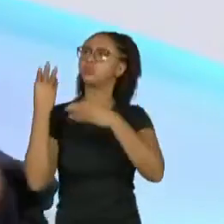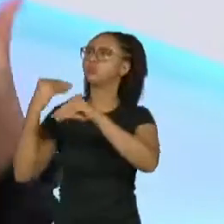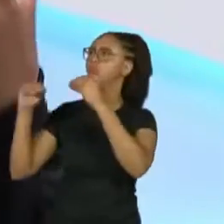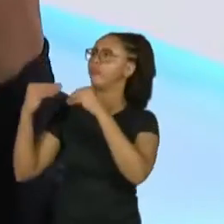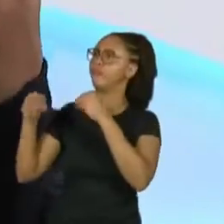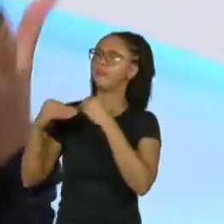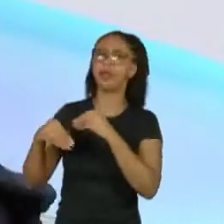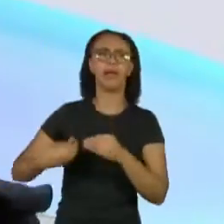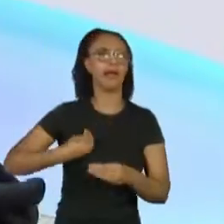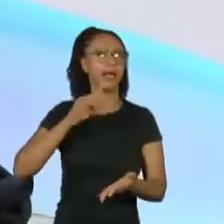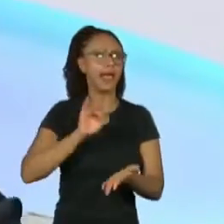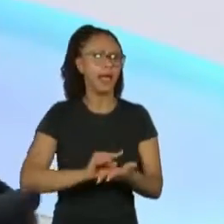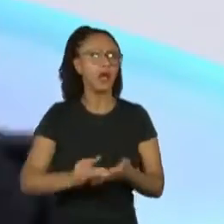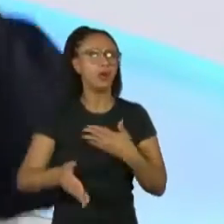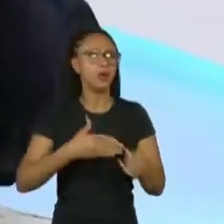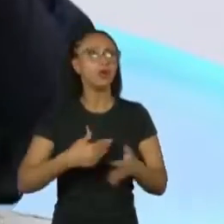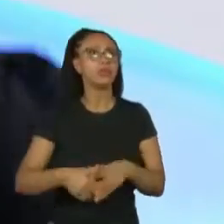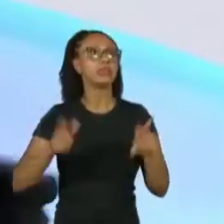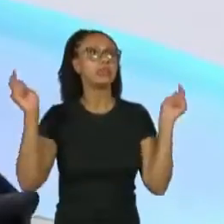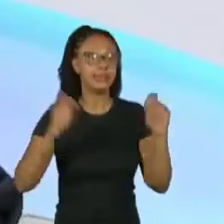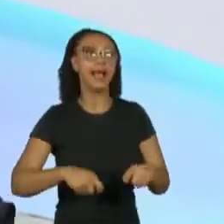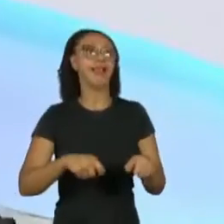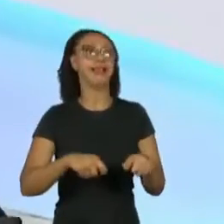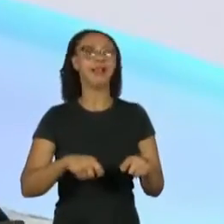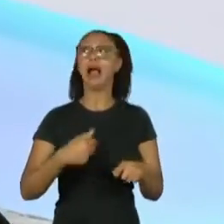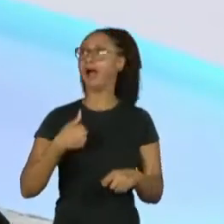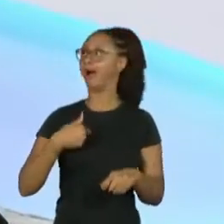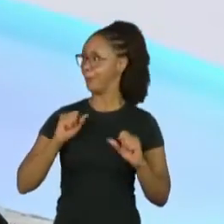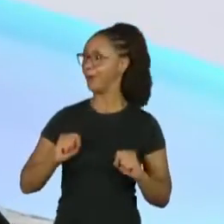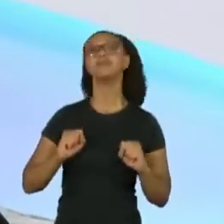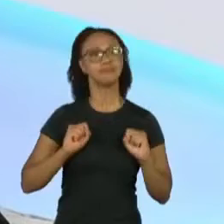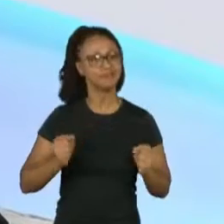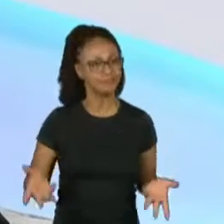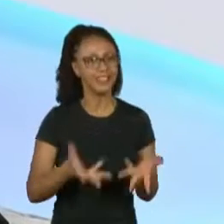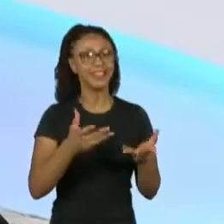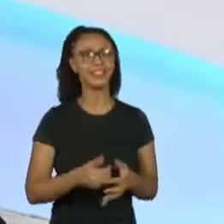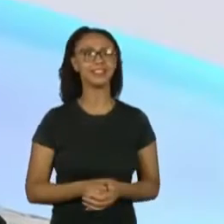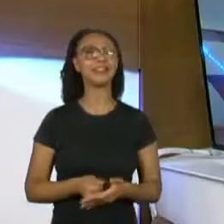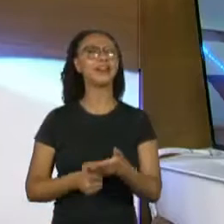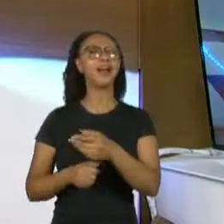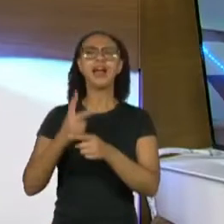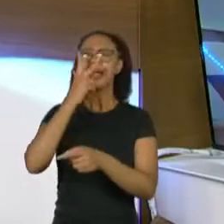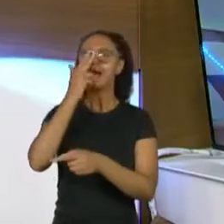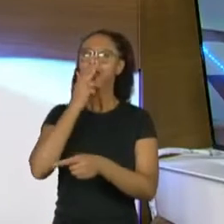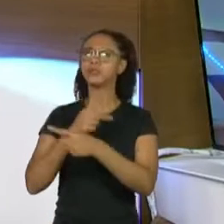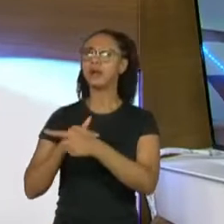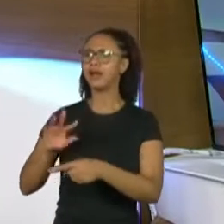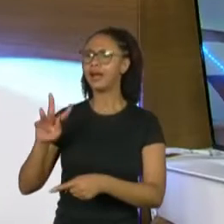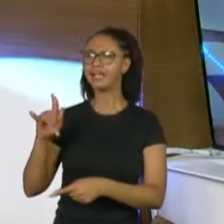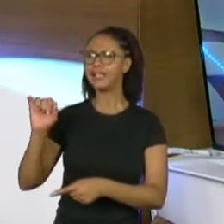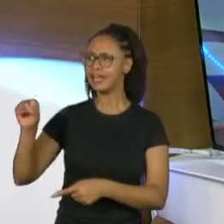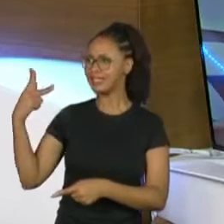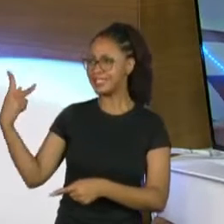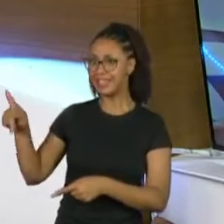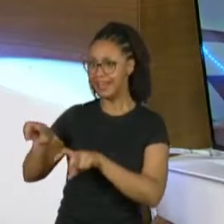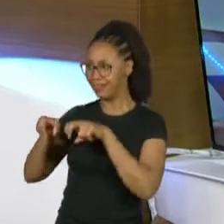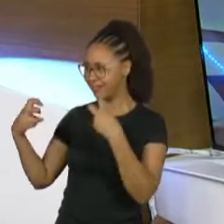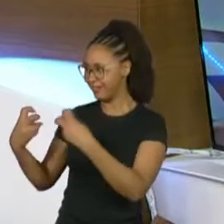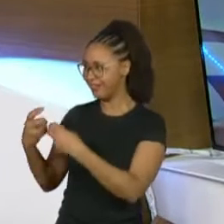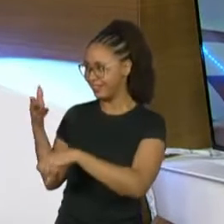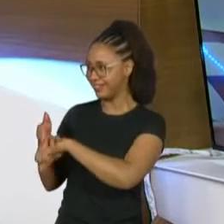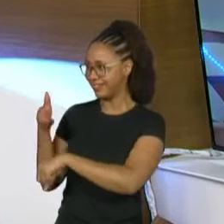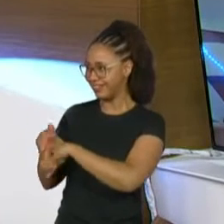real, sempre é, né? Ah, então eu posso. A Thais, inclusive, no Roda Viva dela, falou sobre